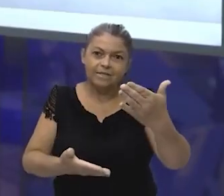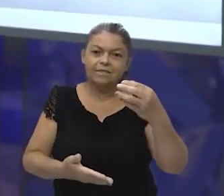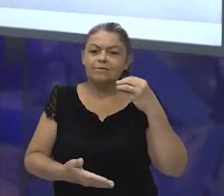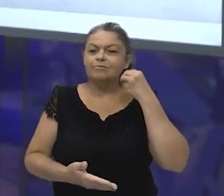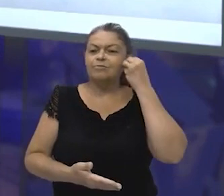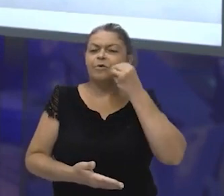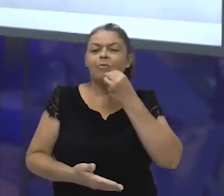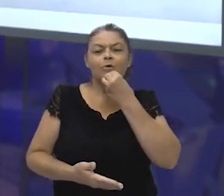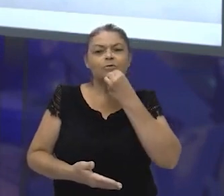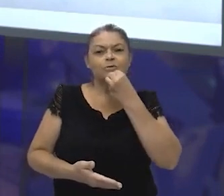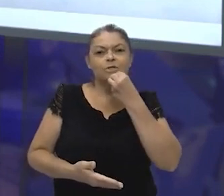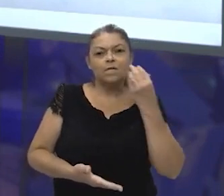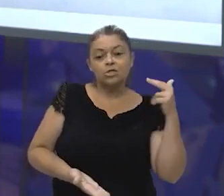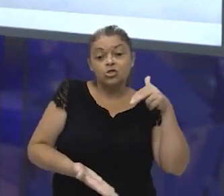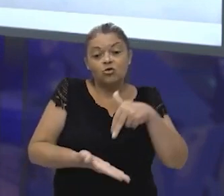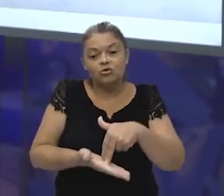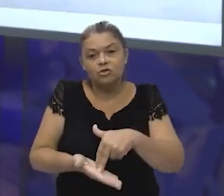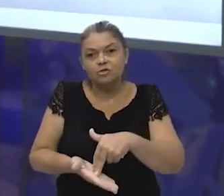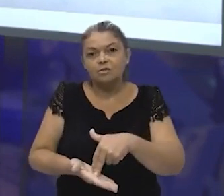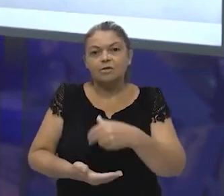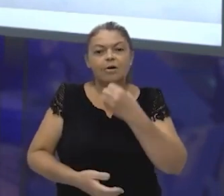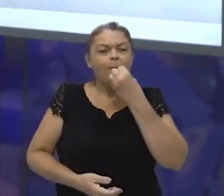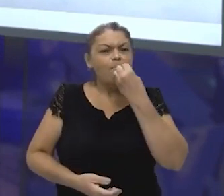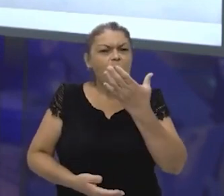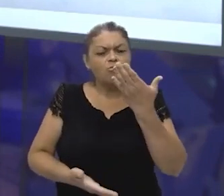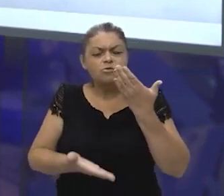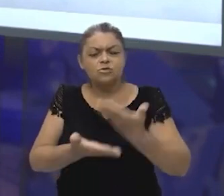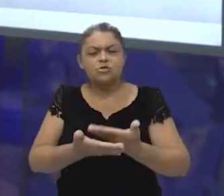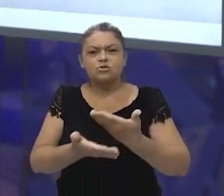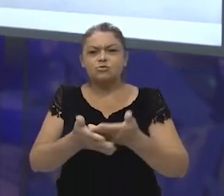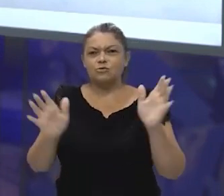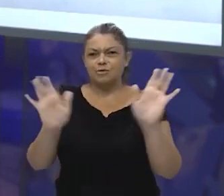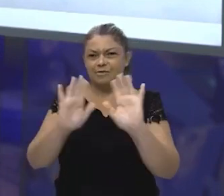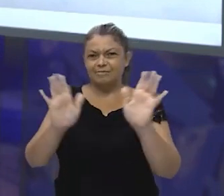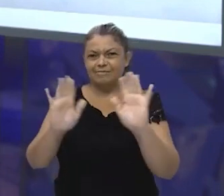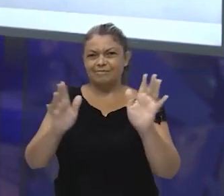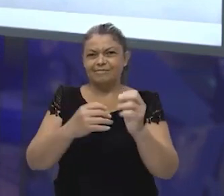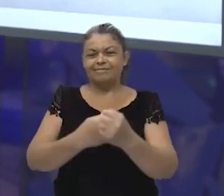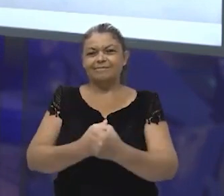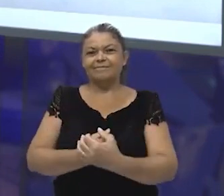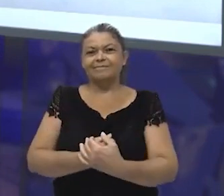Eu agradeço muito a oportunidade de estar com vocês. Bons estudos e até a próxima.